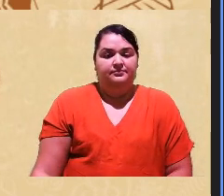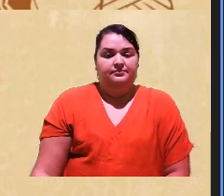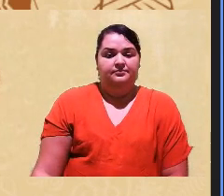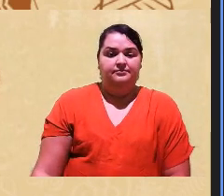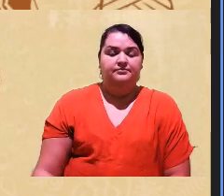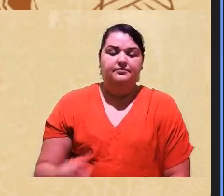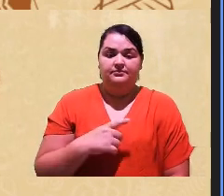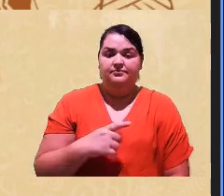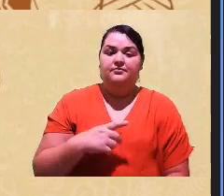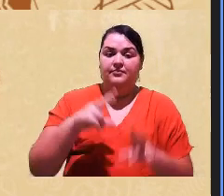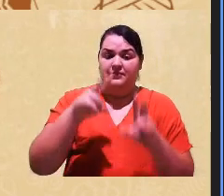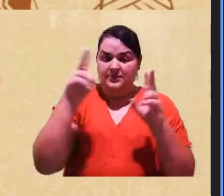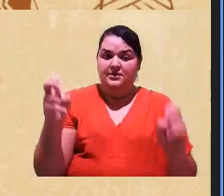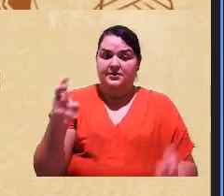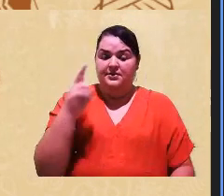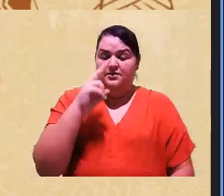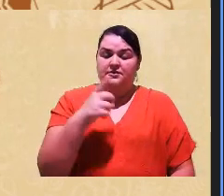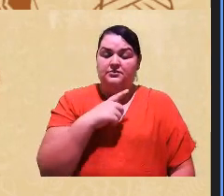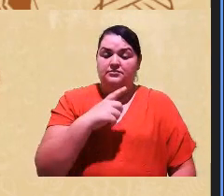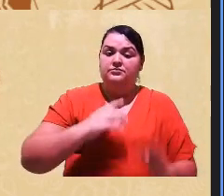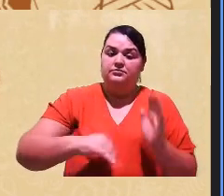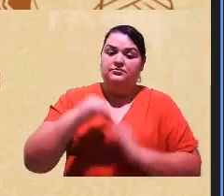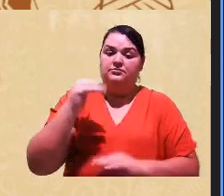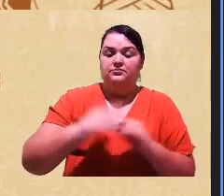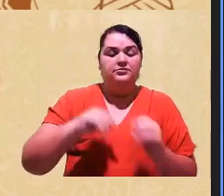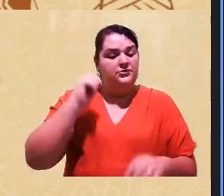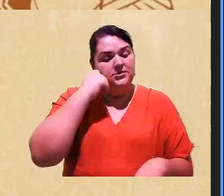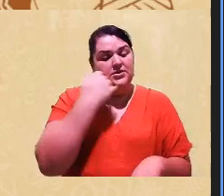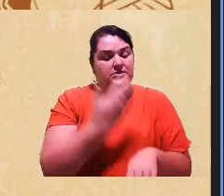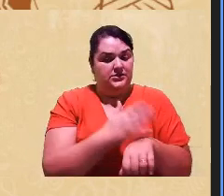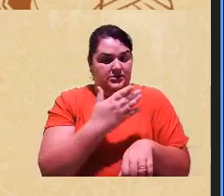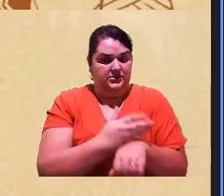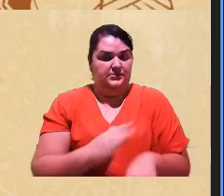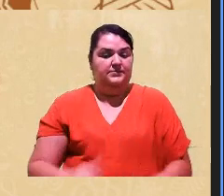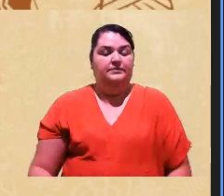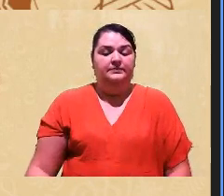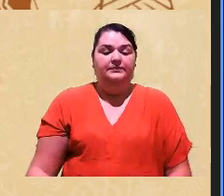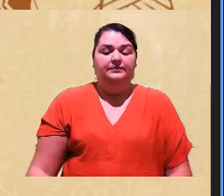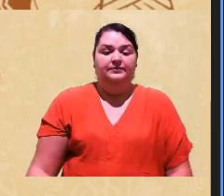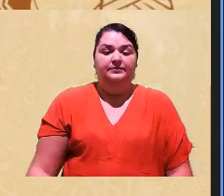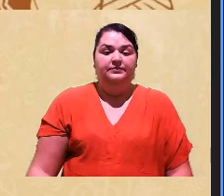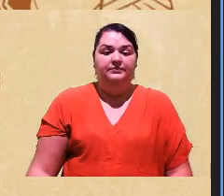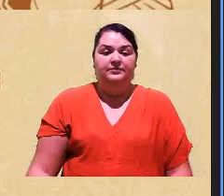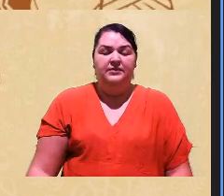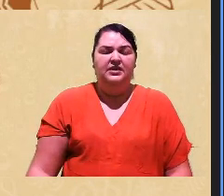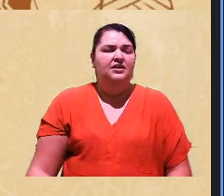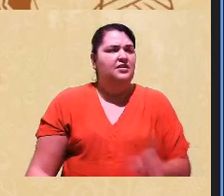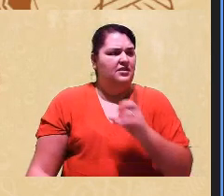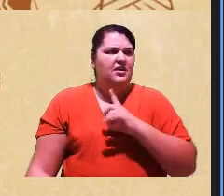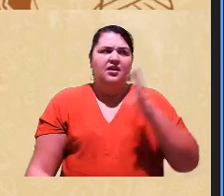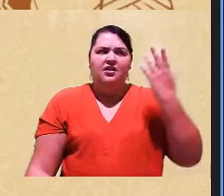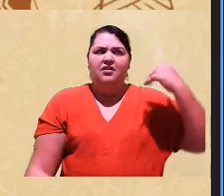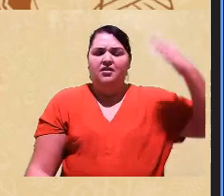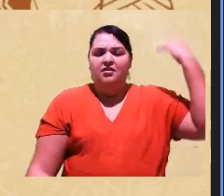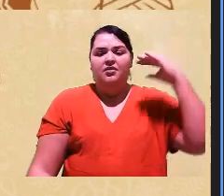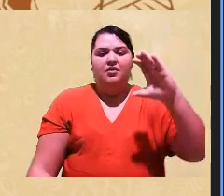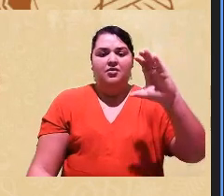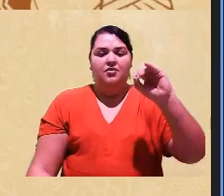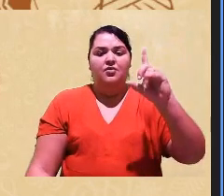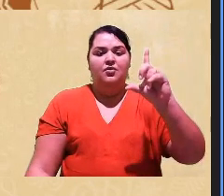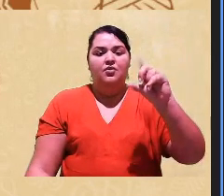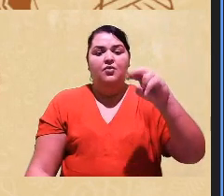características dentro dessas práticas racistas a gente reconhece que o período colonial acabou